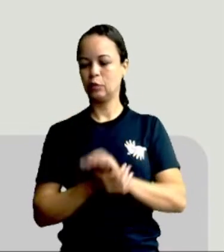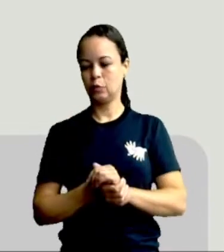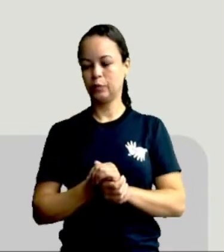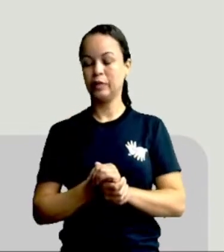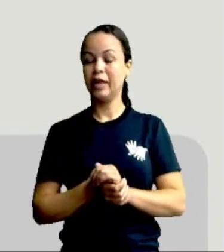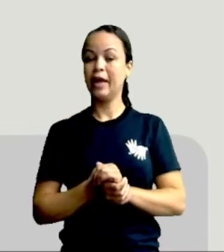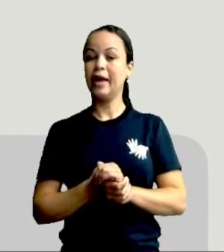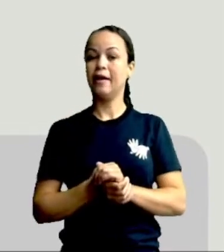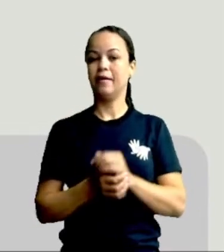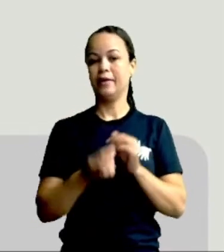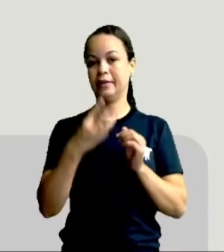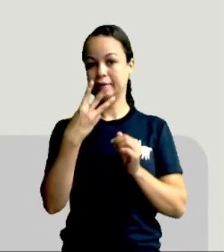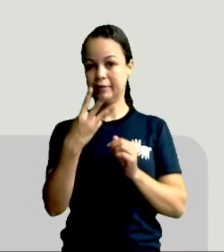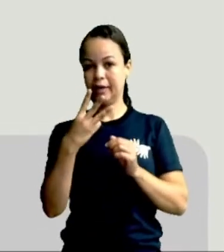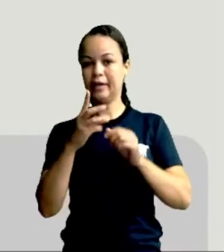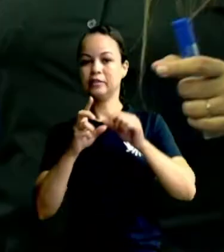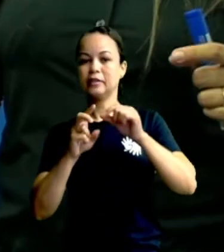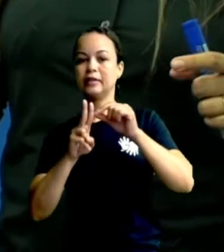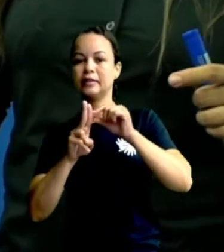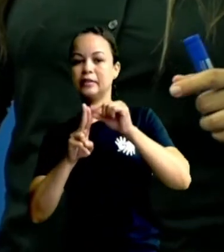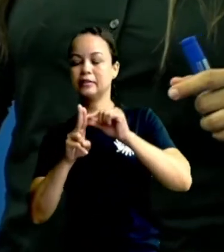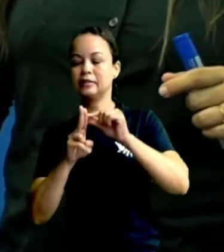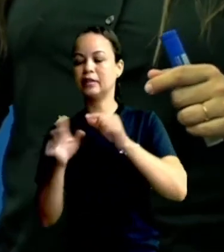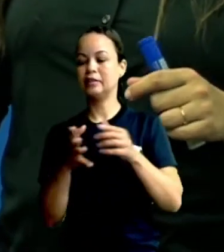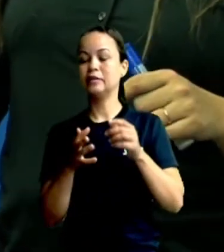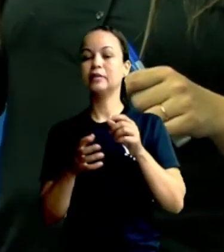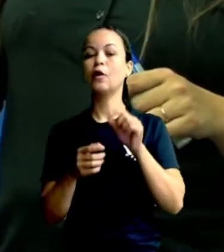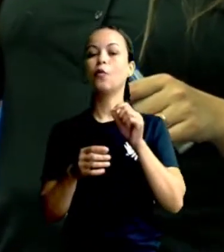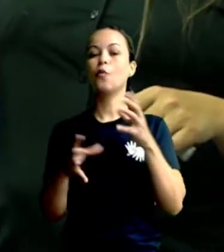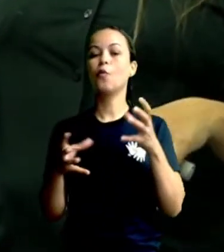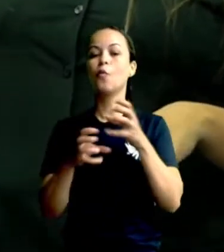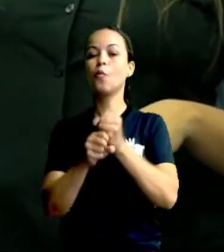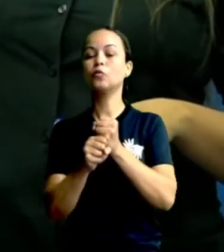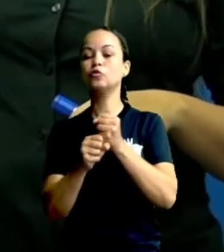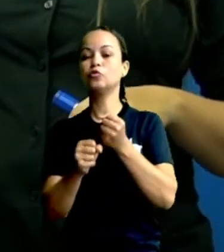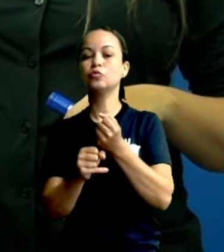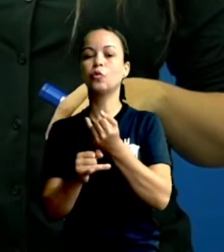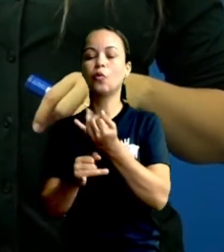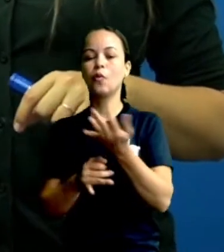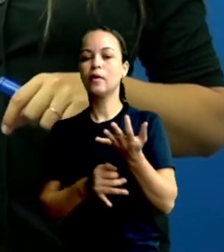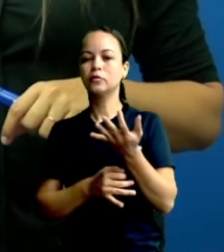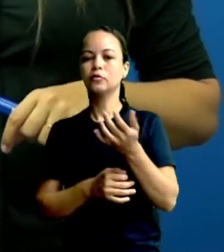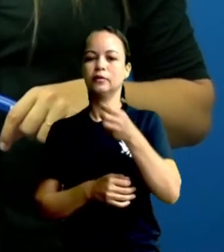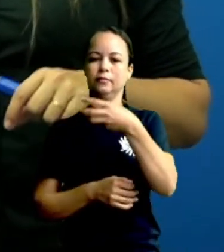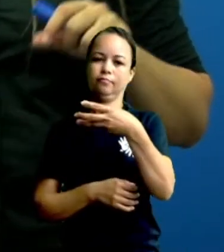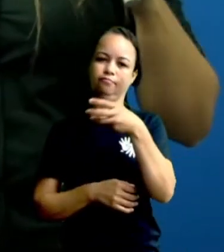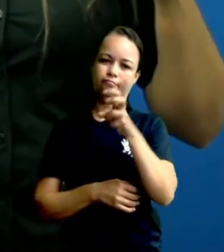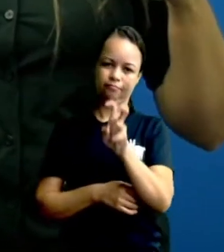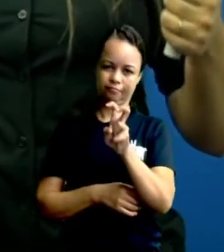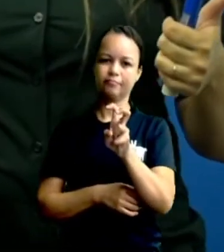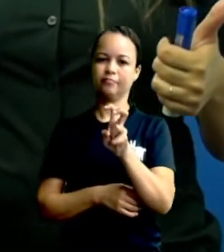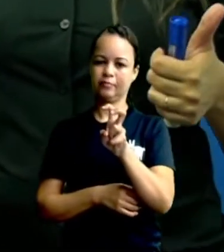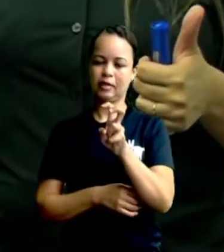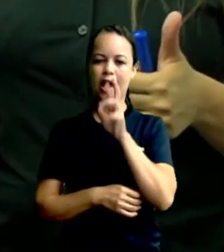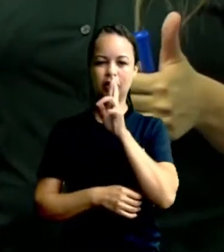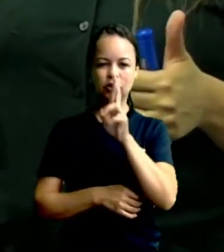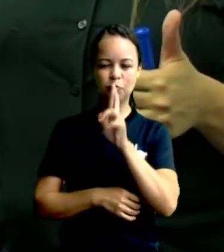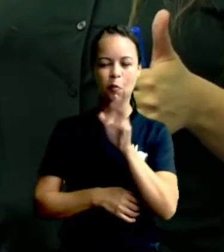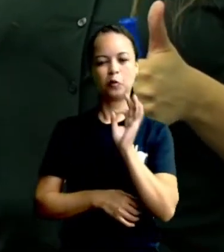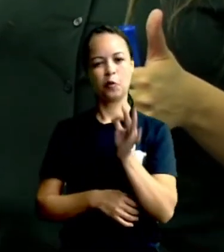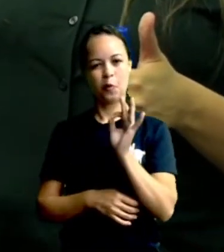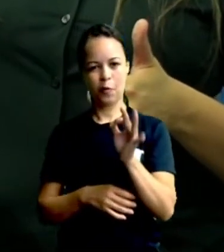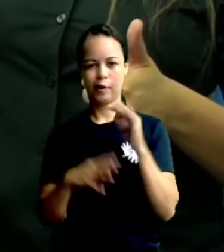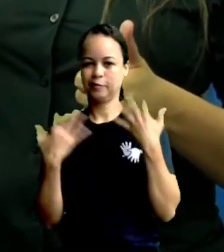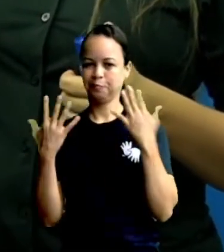3 na casa da dezena, 35. Isso mesmo, resposta correta,